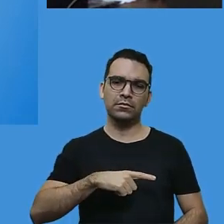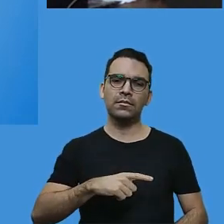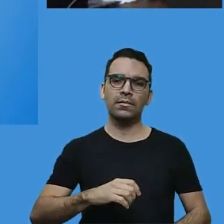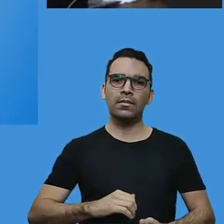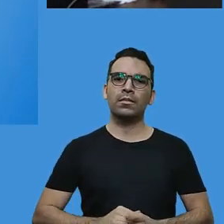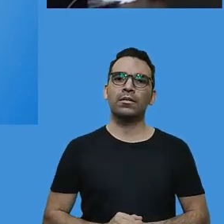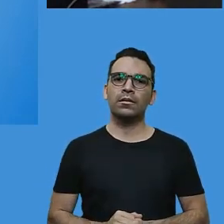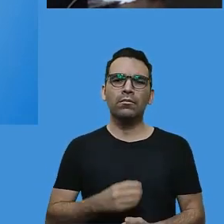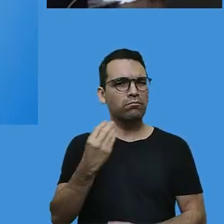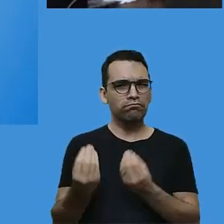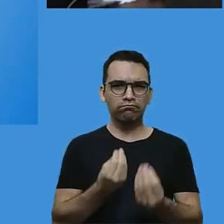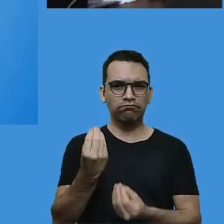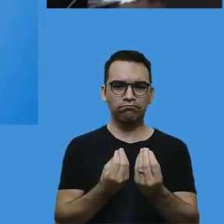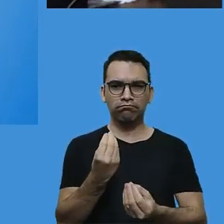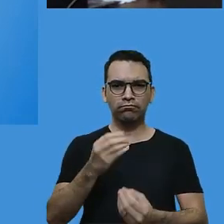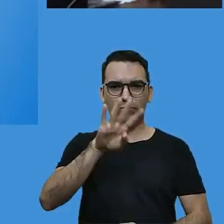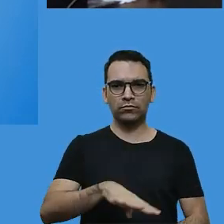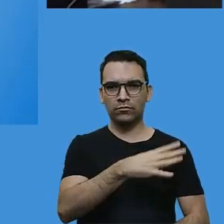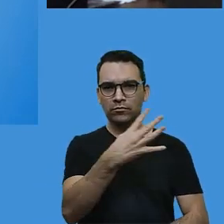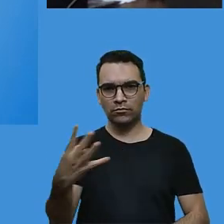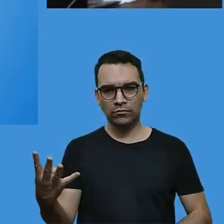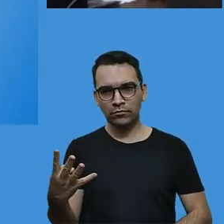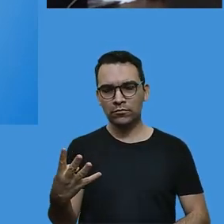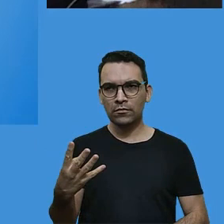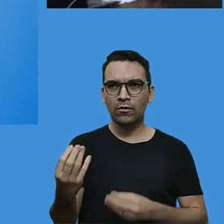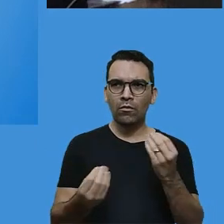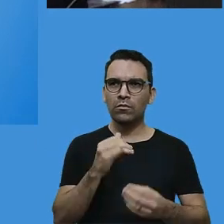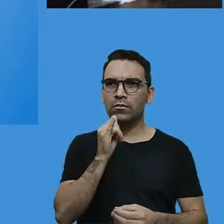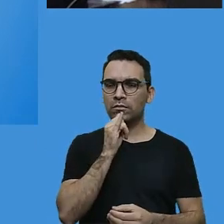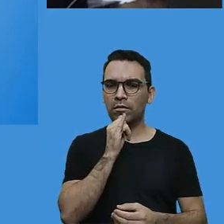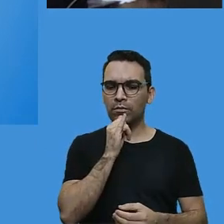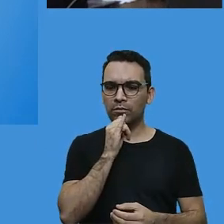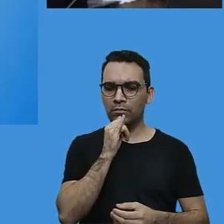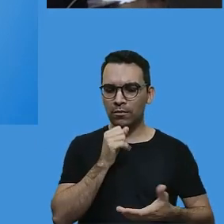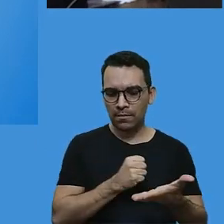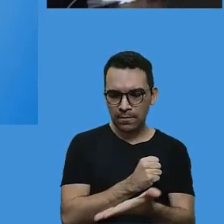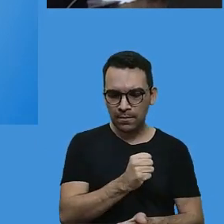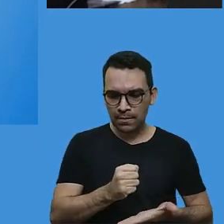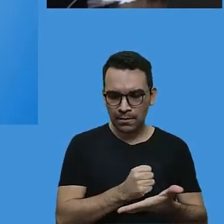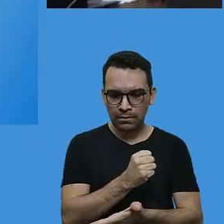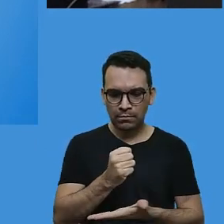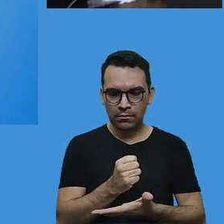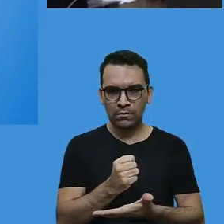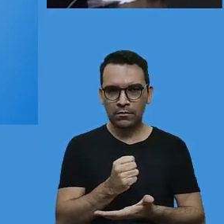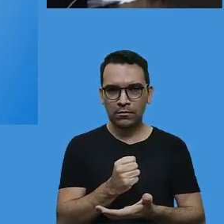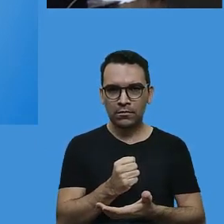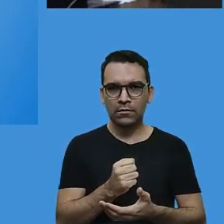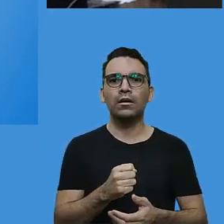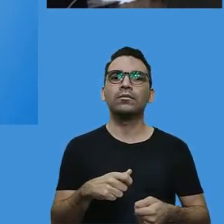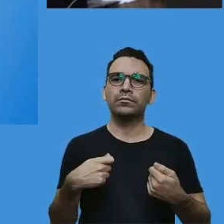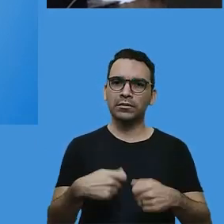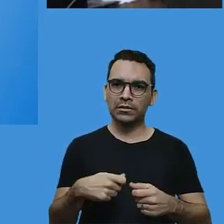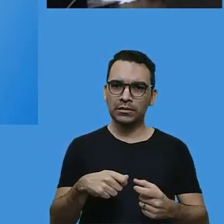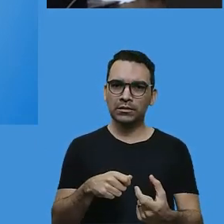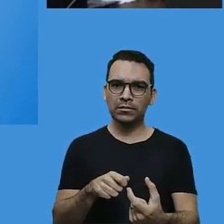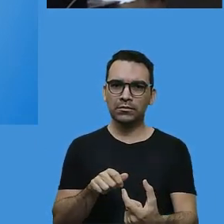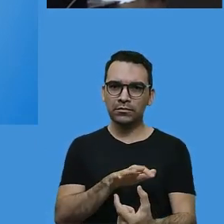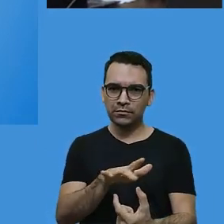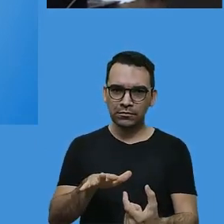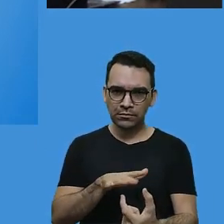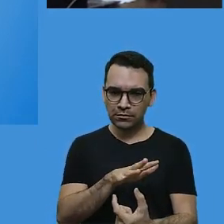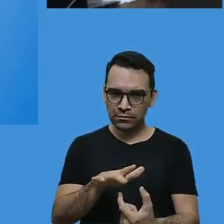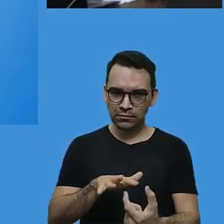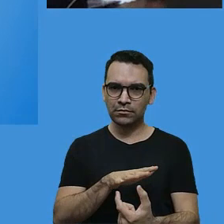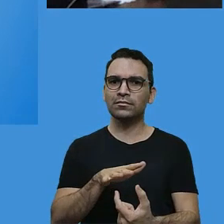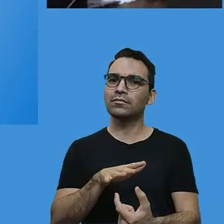O que é essencial? O que é base? A alfabetização, nós precisamos ter